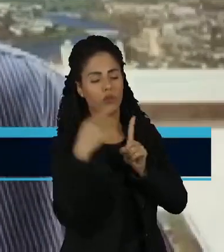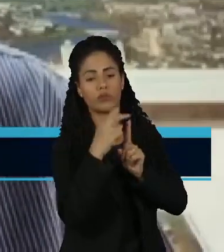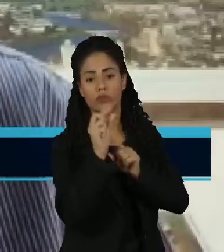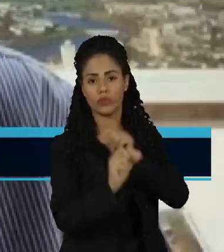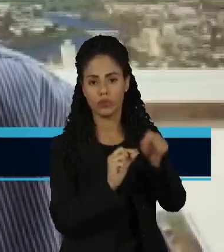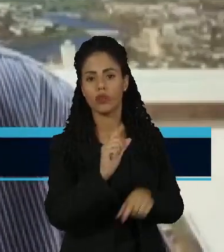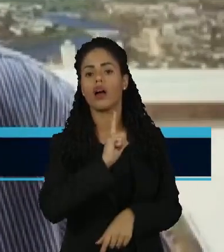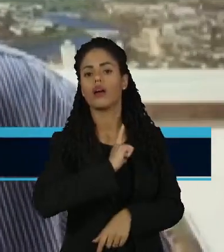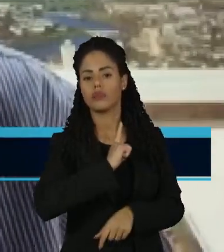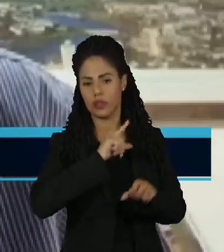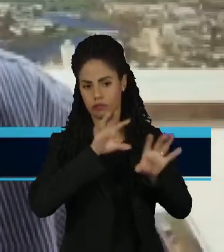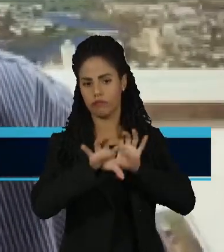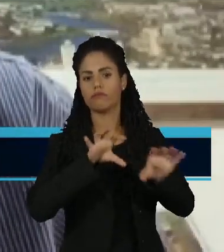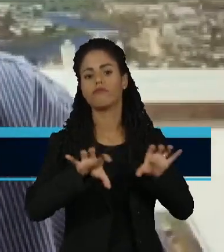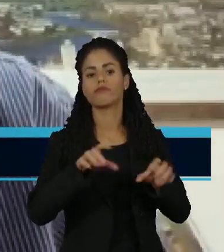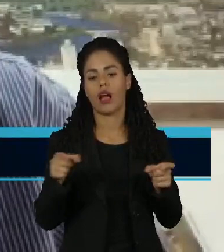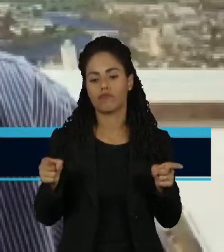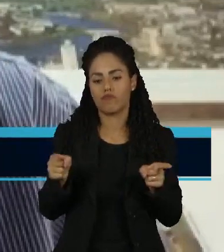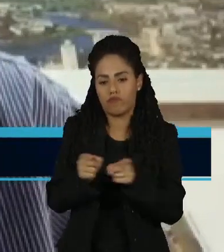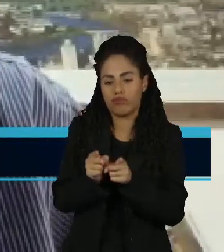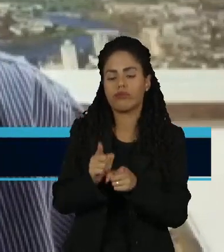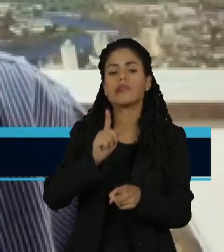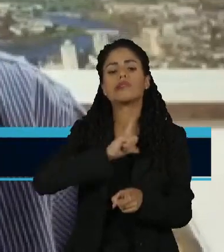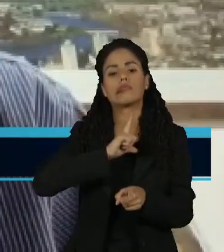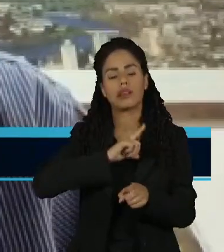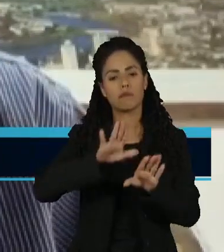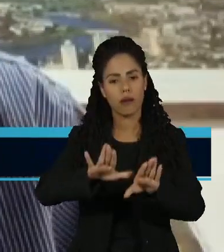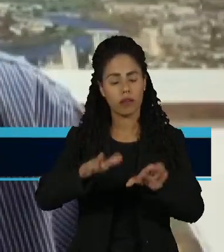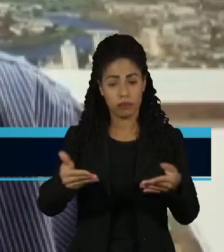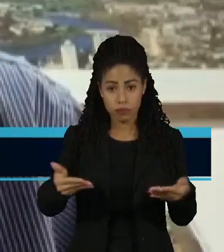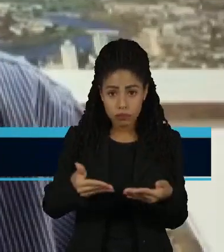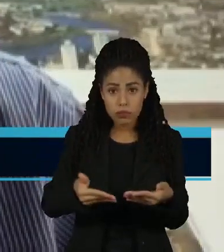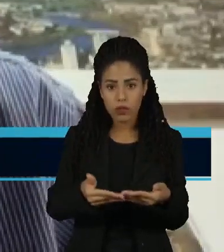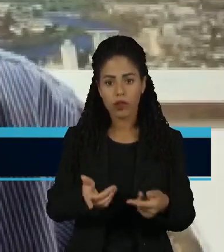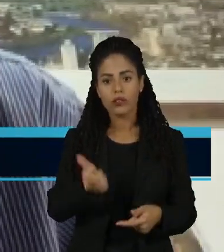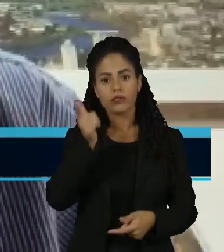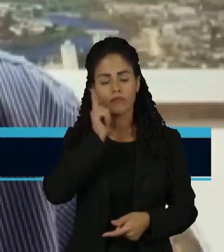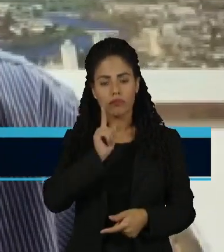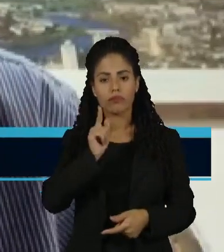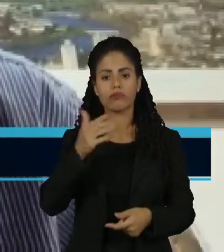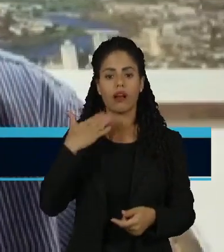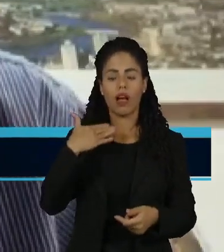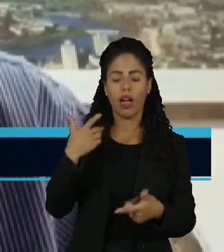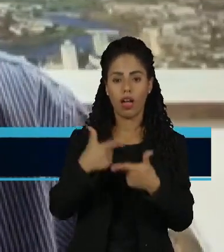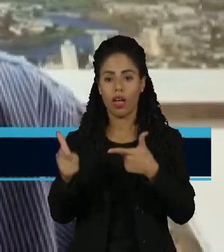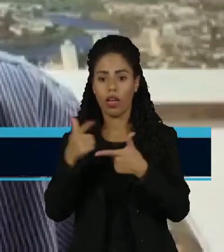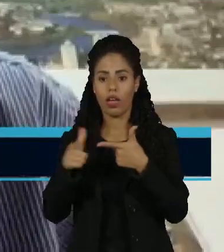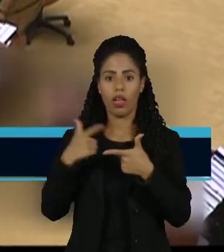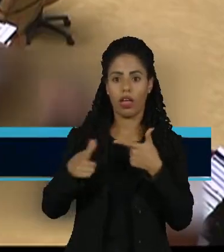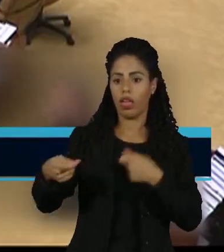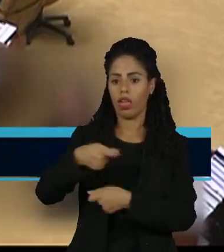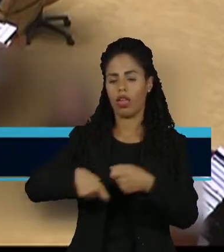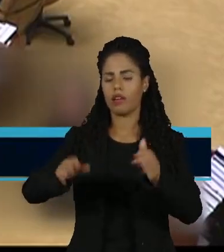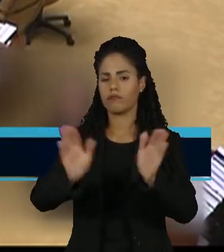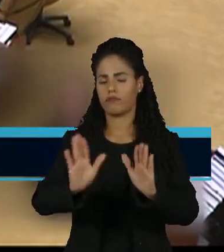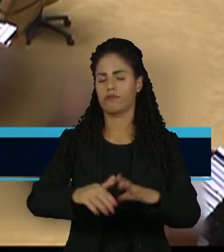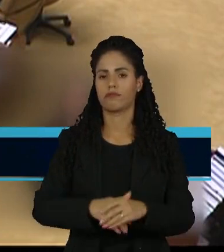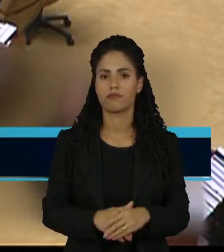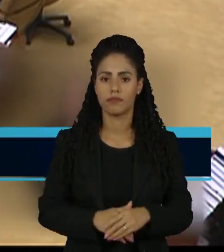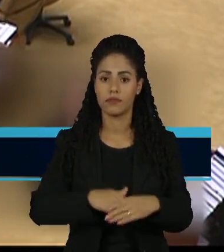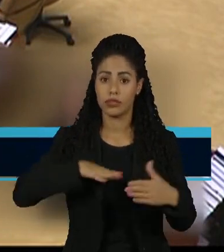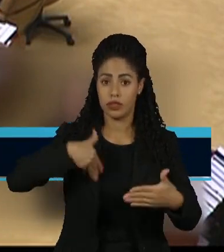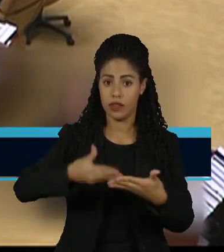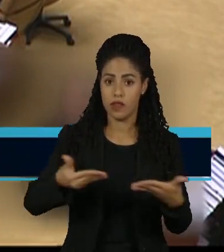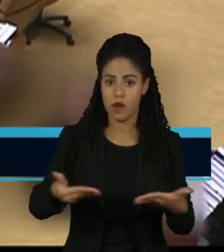tem sim um impacto no curto prazo, mas eu não diria que é isso que vai nos fazer entrar em uma crise fiscal de jeito nenhum. Até agora,